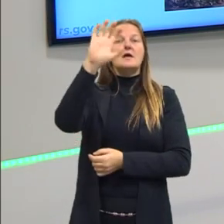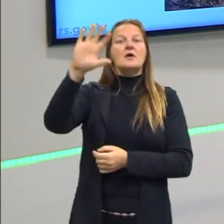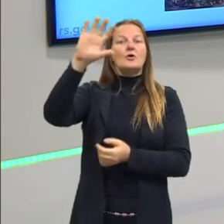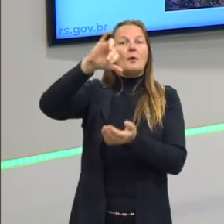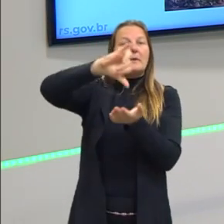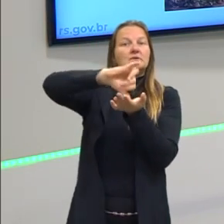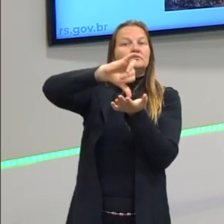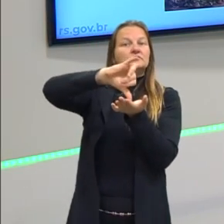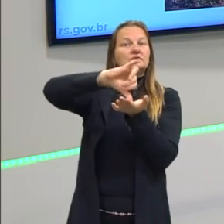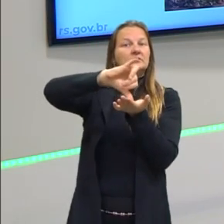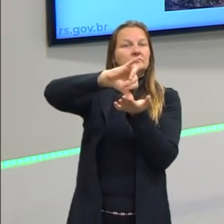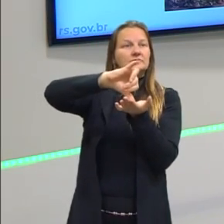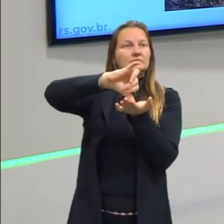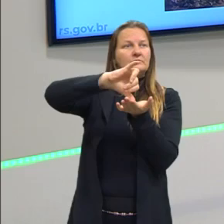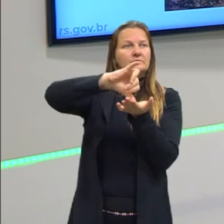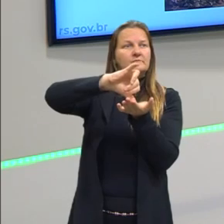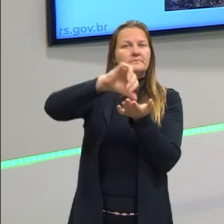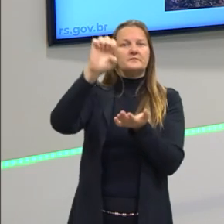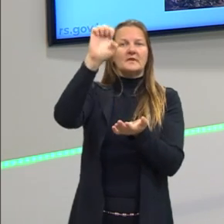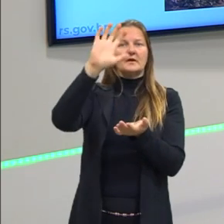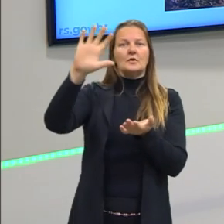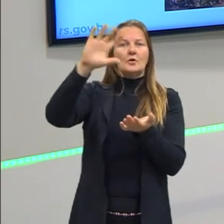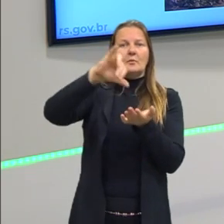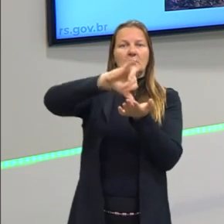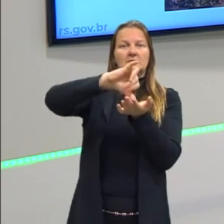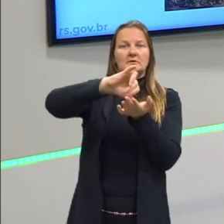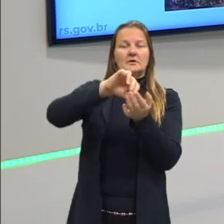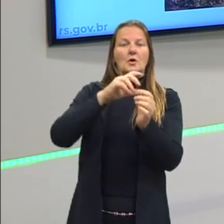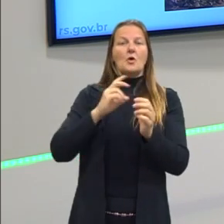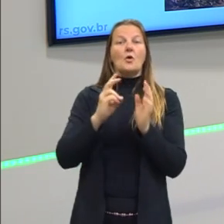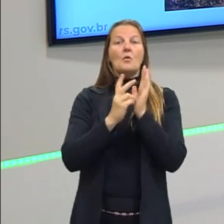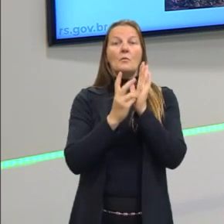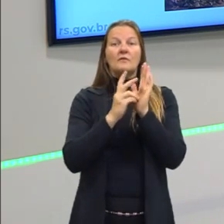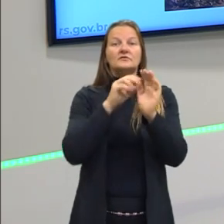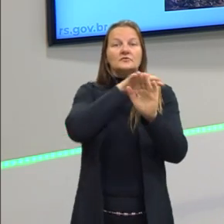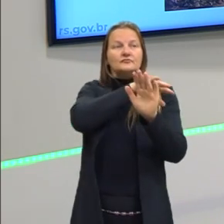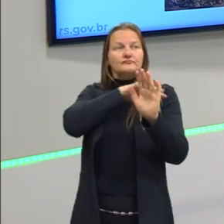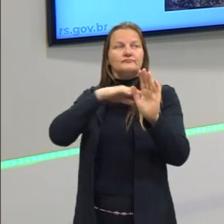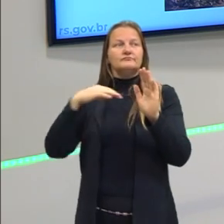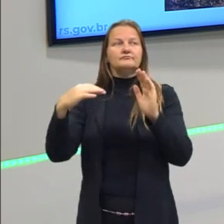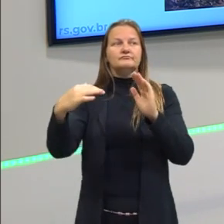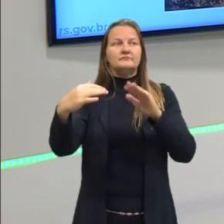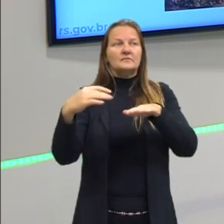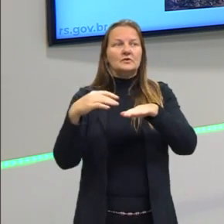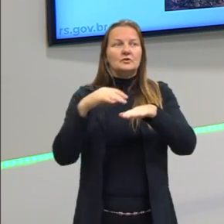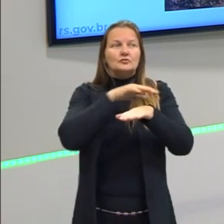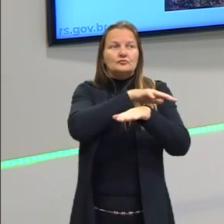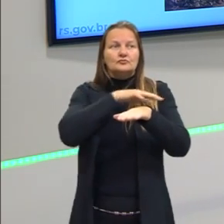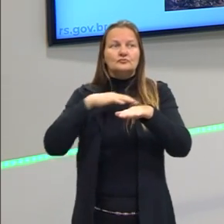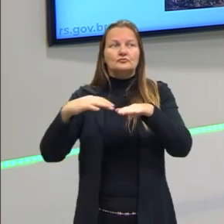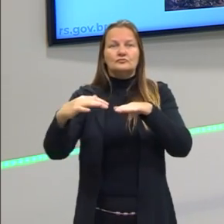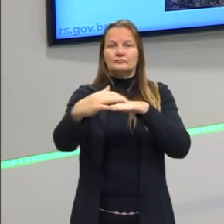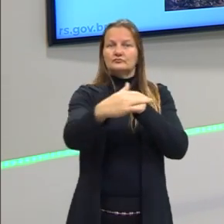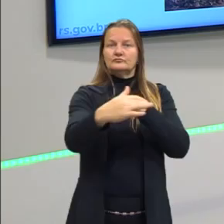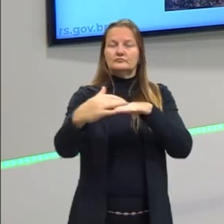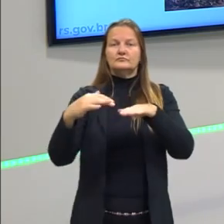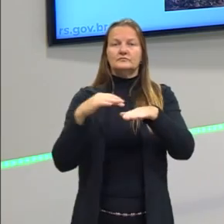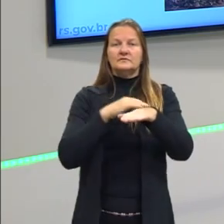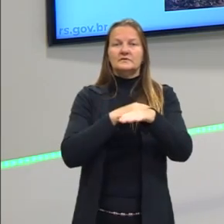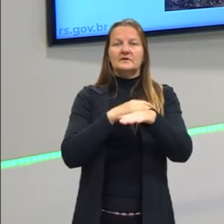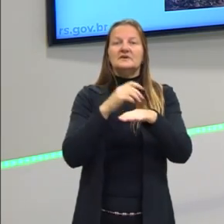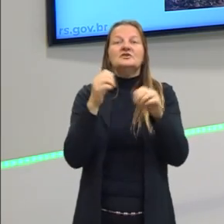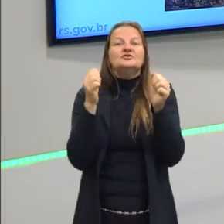etnocentrismo aqui, eles estão no centro da pintura, e os povos indígenas estão na volta, e eles integram a